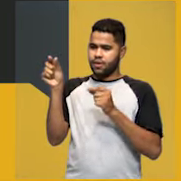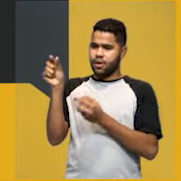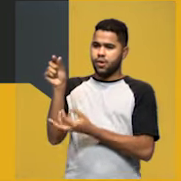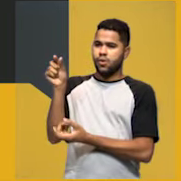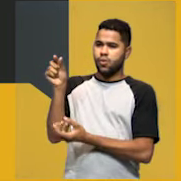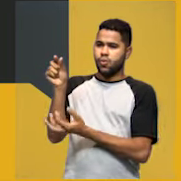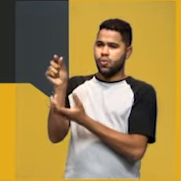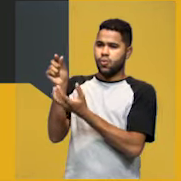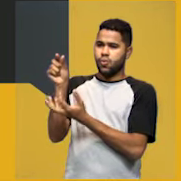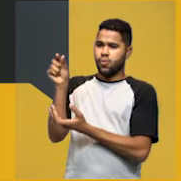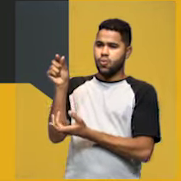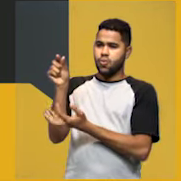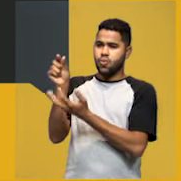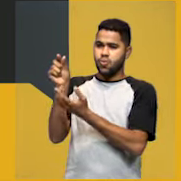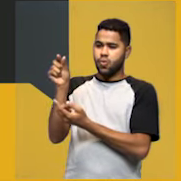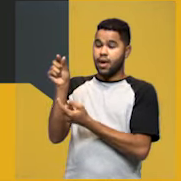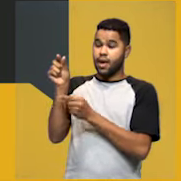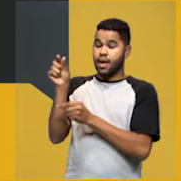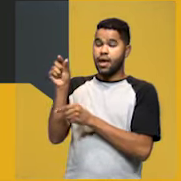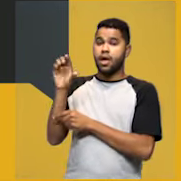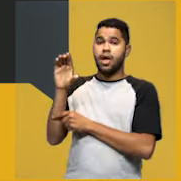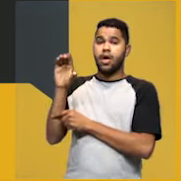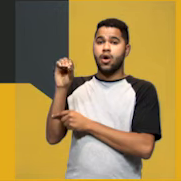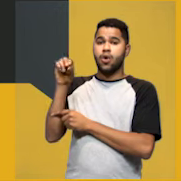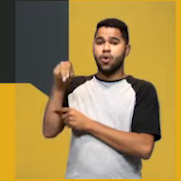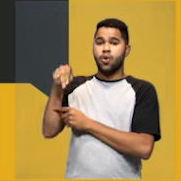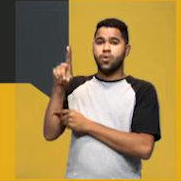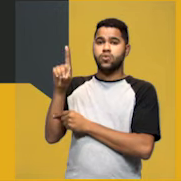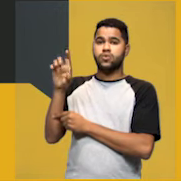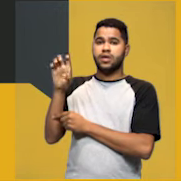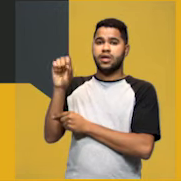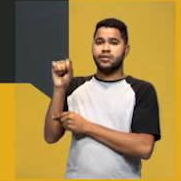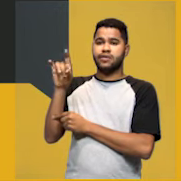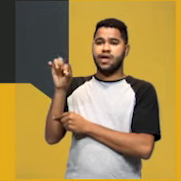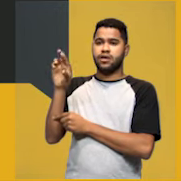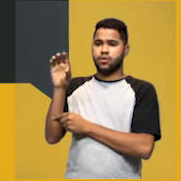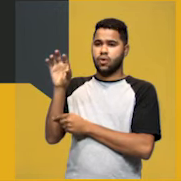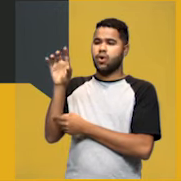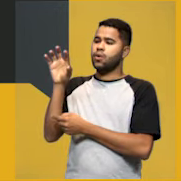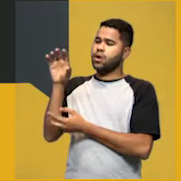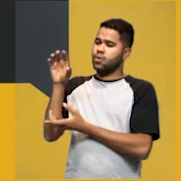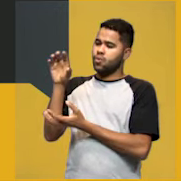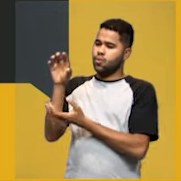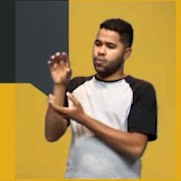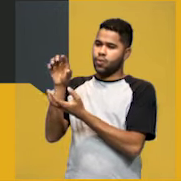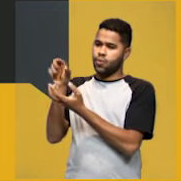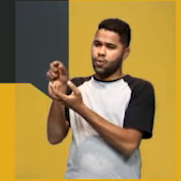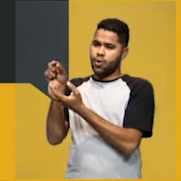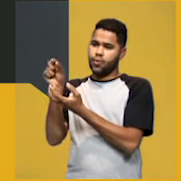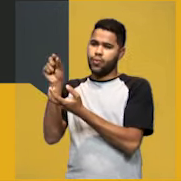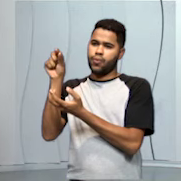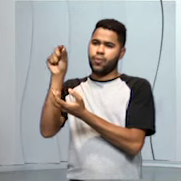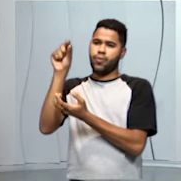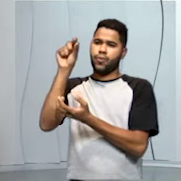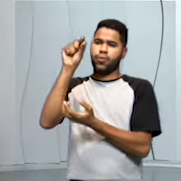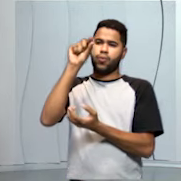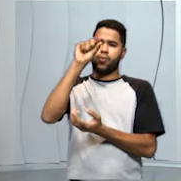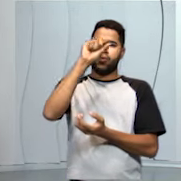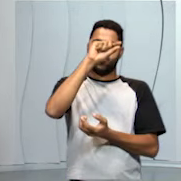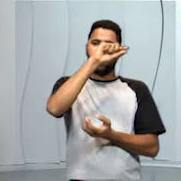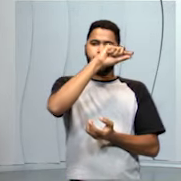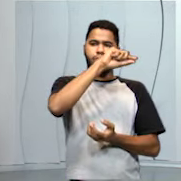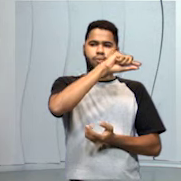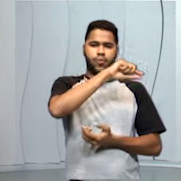condensador. É uma parte onde vai esfriar novamente essa água que evaporou. E aqui ela vai